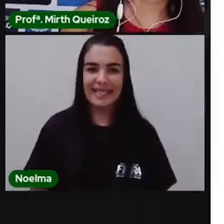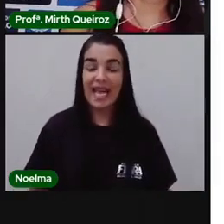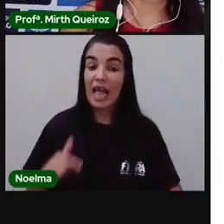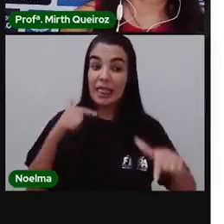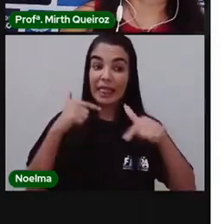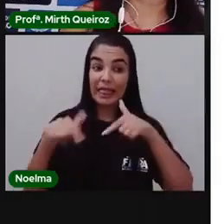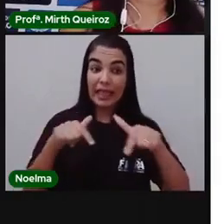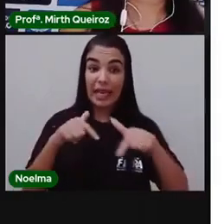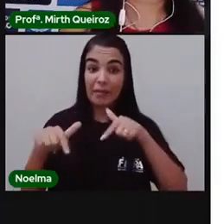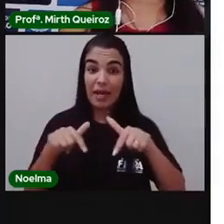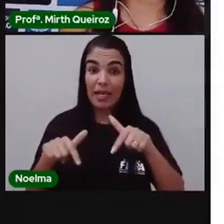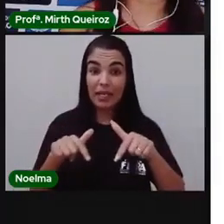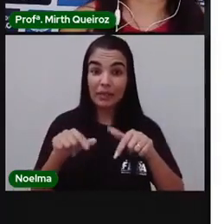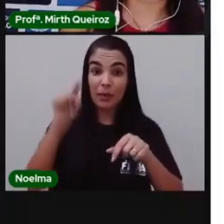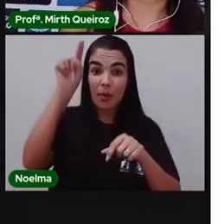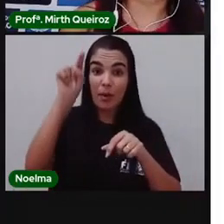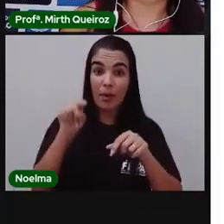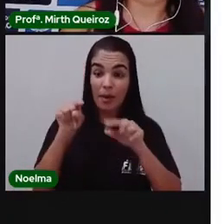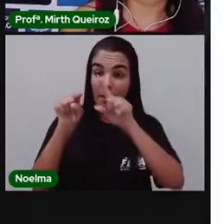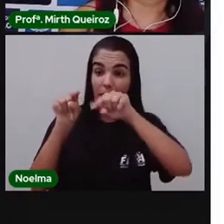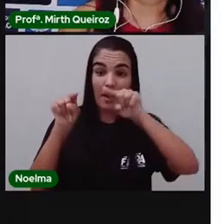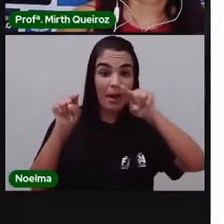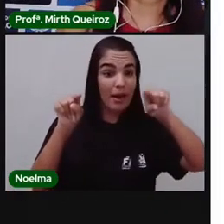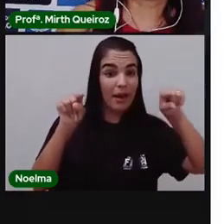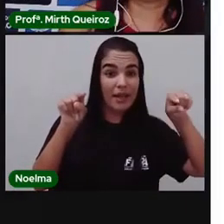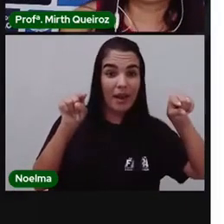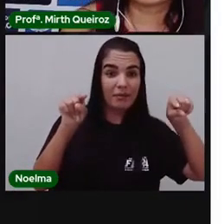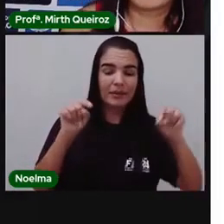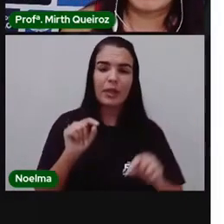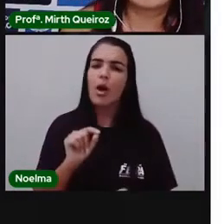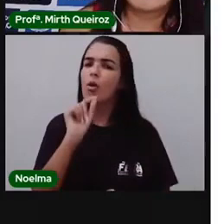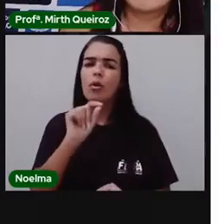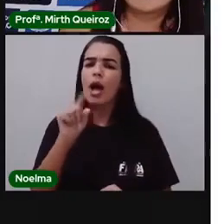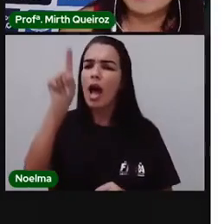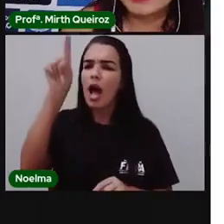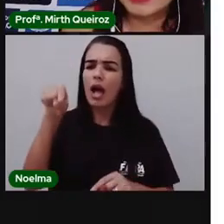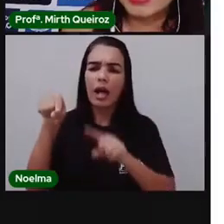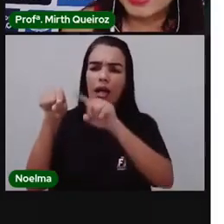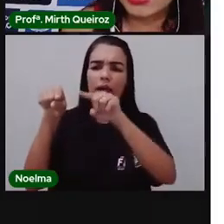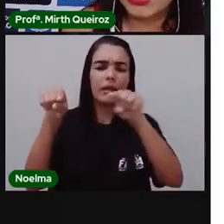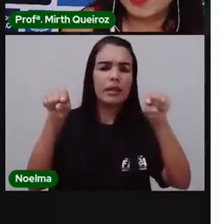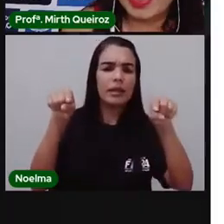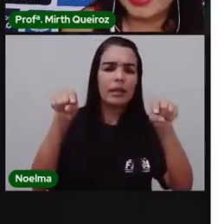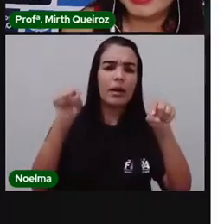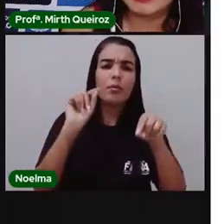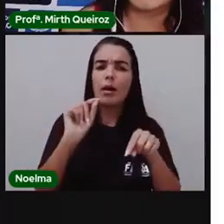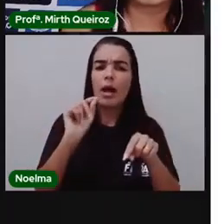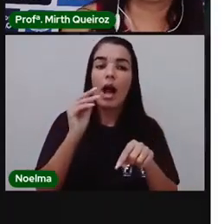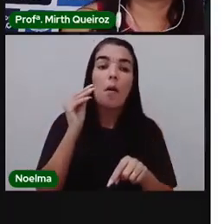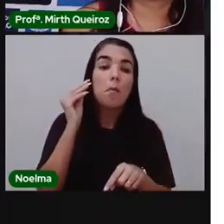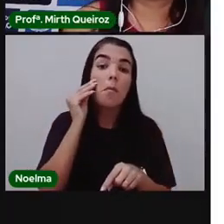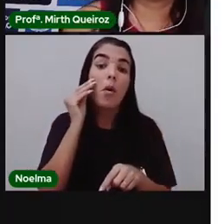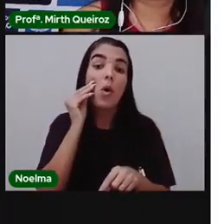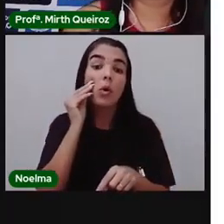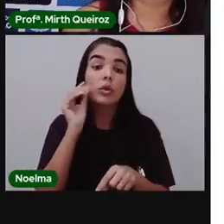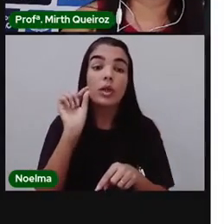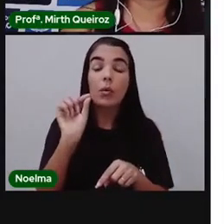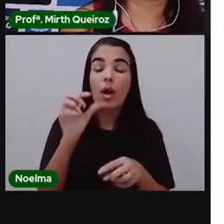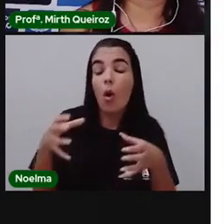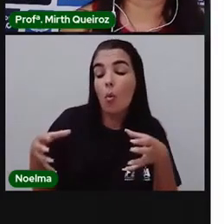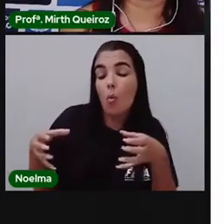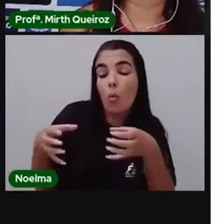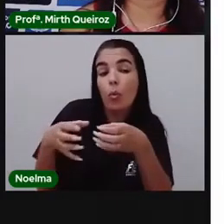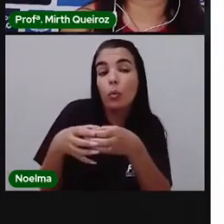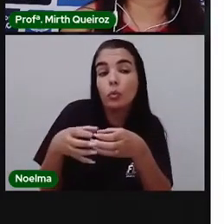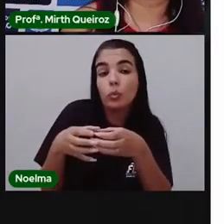Trabalhando gráficos. O gráfico é uma representação geométrica de um conjunto